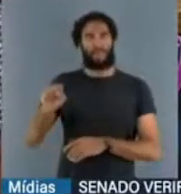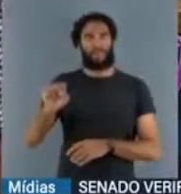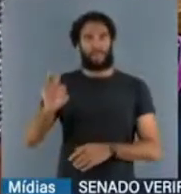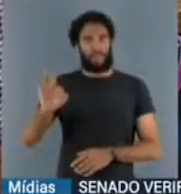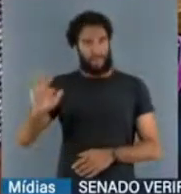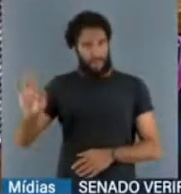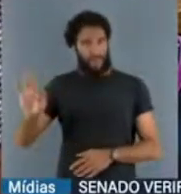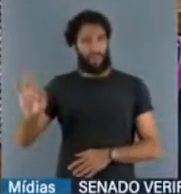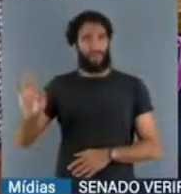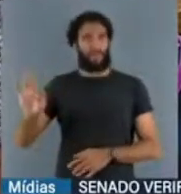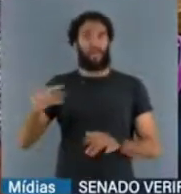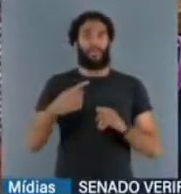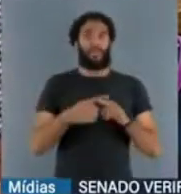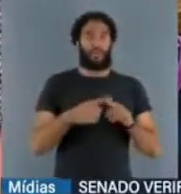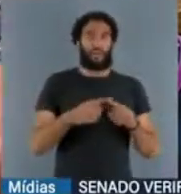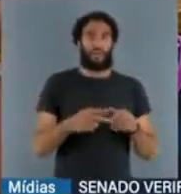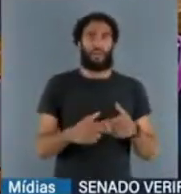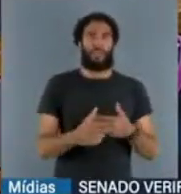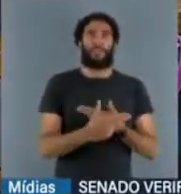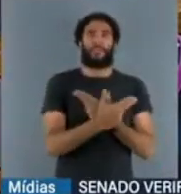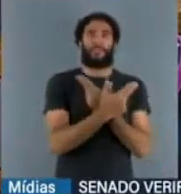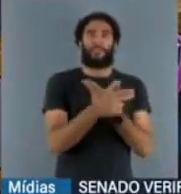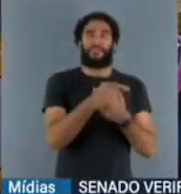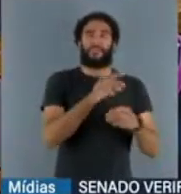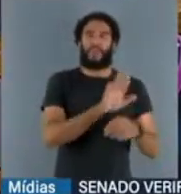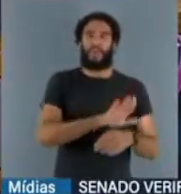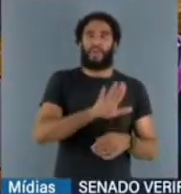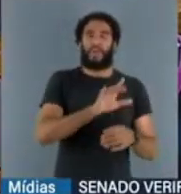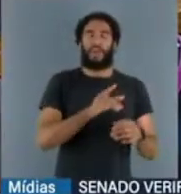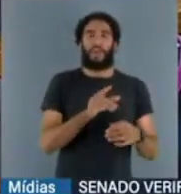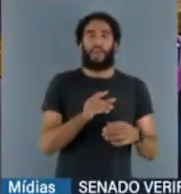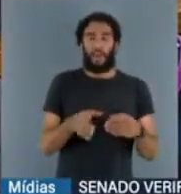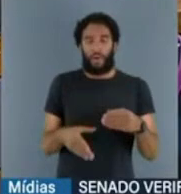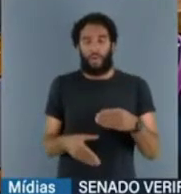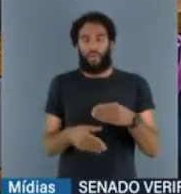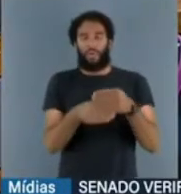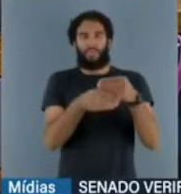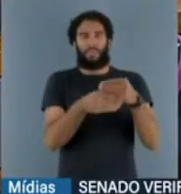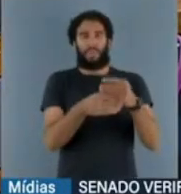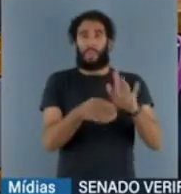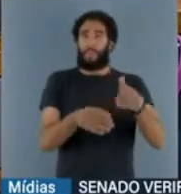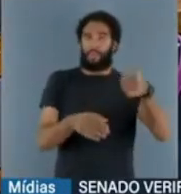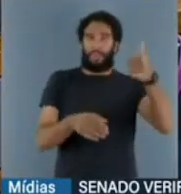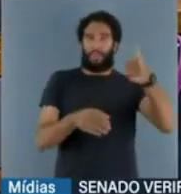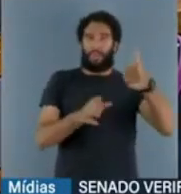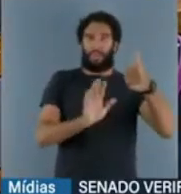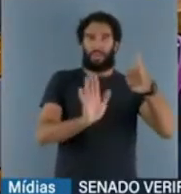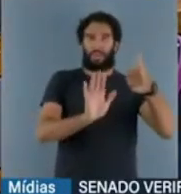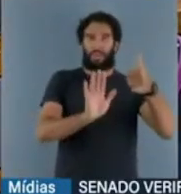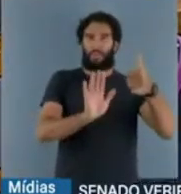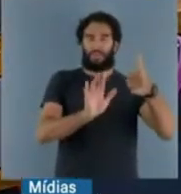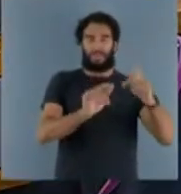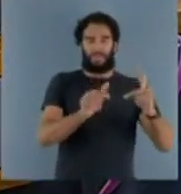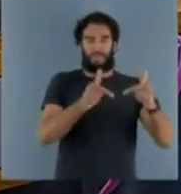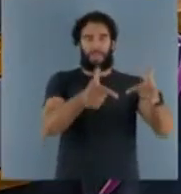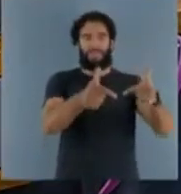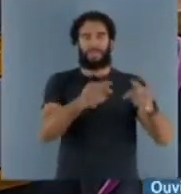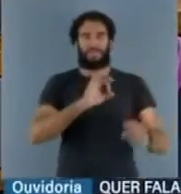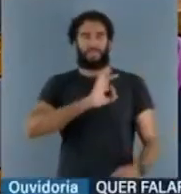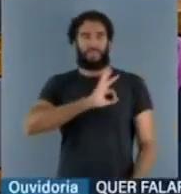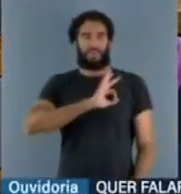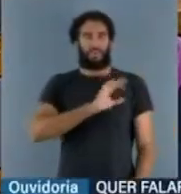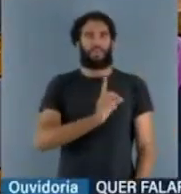é uma força complementar ao policiamento ostensivo. Ela não é uma força primeira, primordial, da ação do policiamento